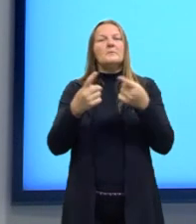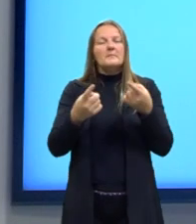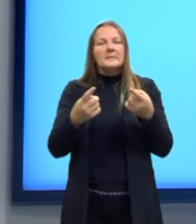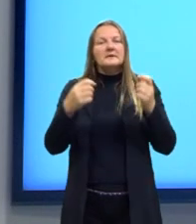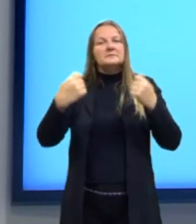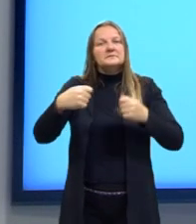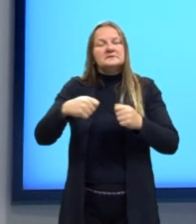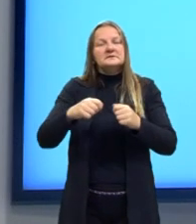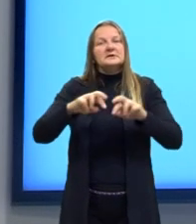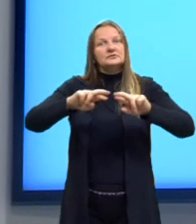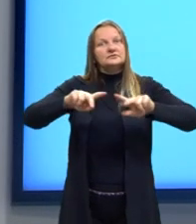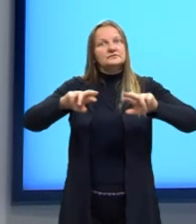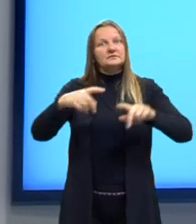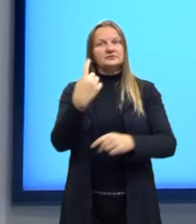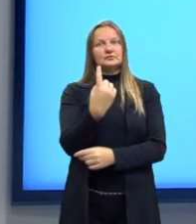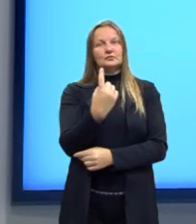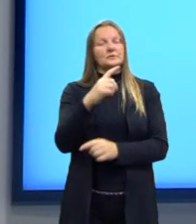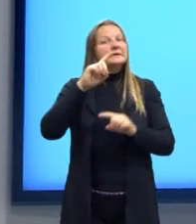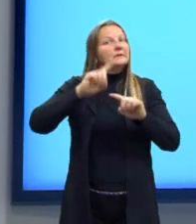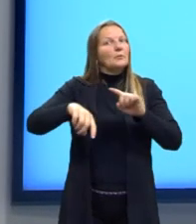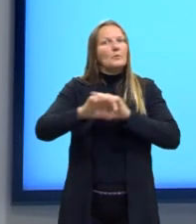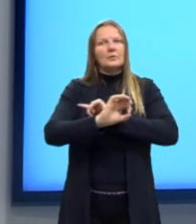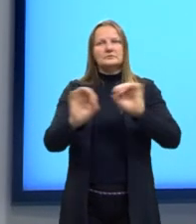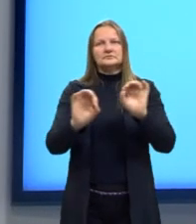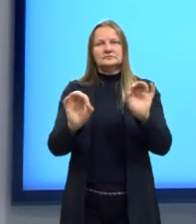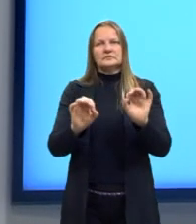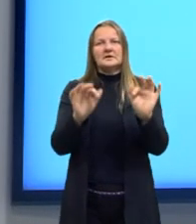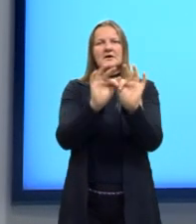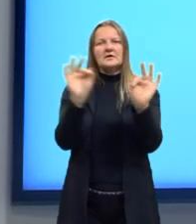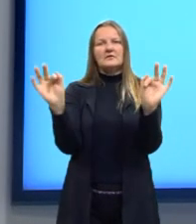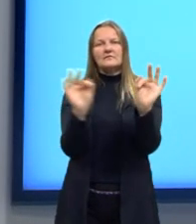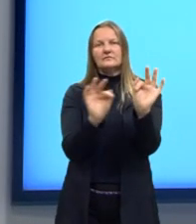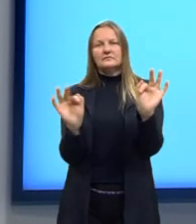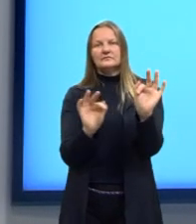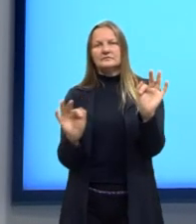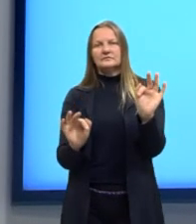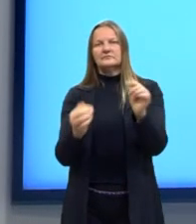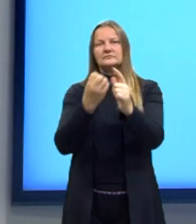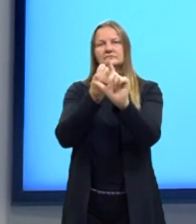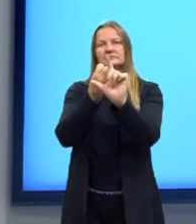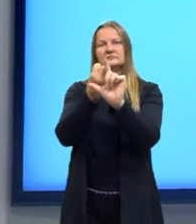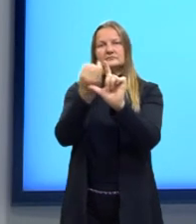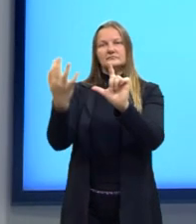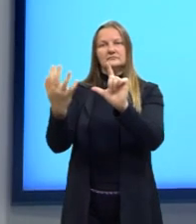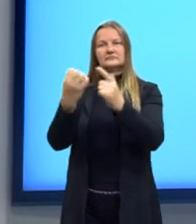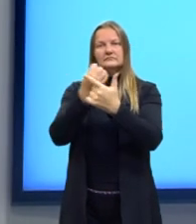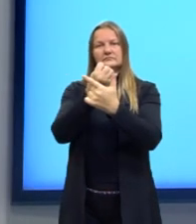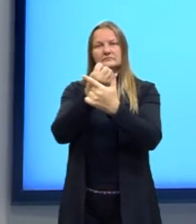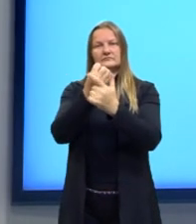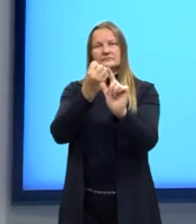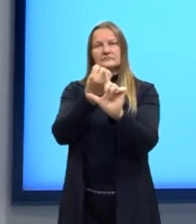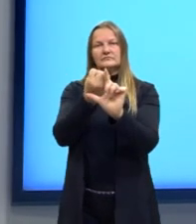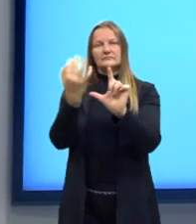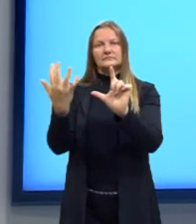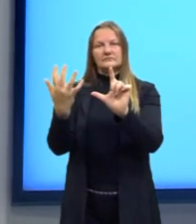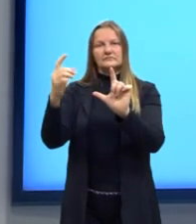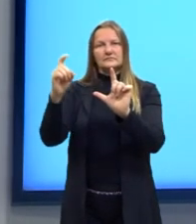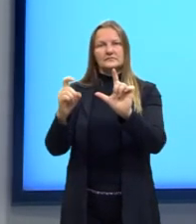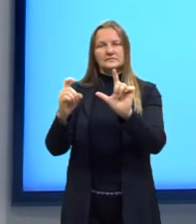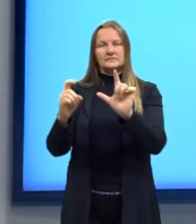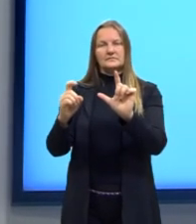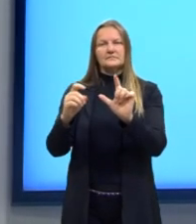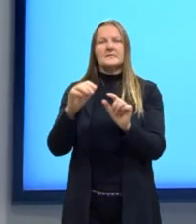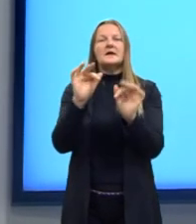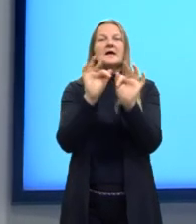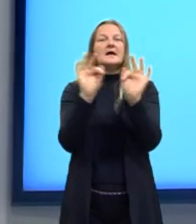também precisa ser diferente de 1. A função logarítmica, então, ela é uma função, nós definimos por f,